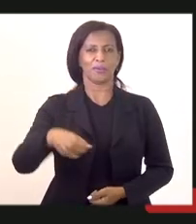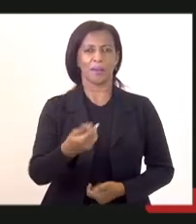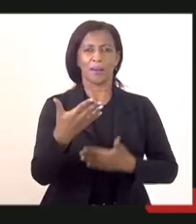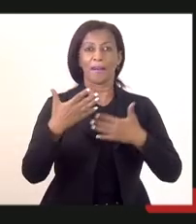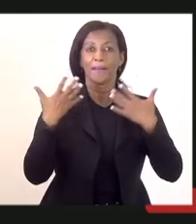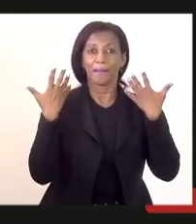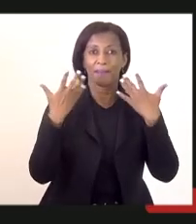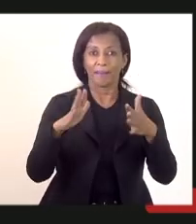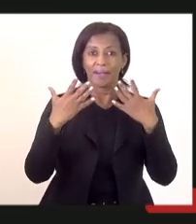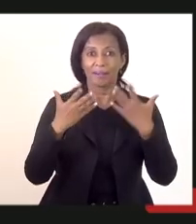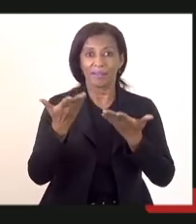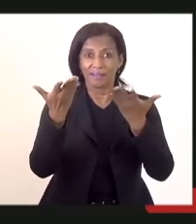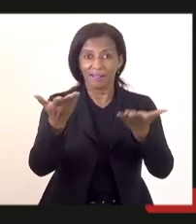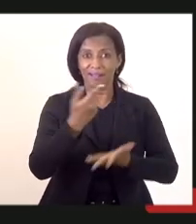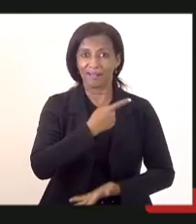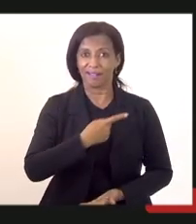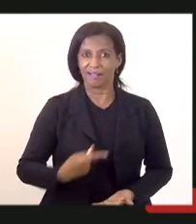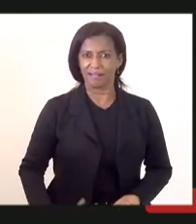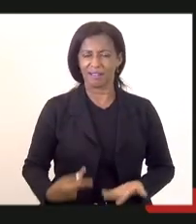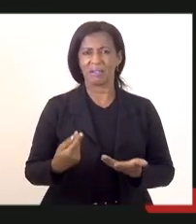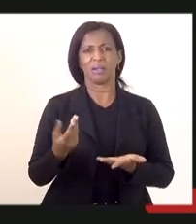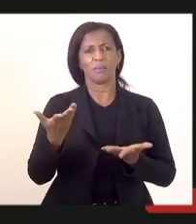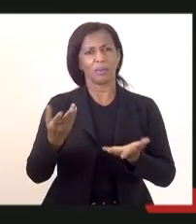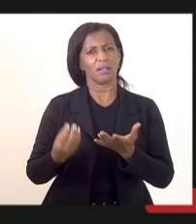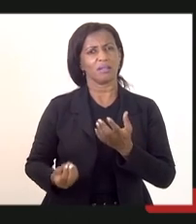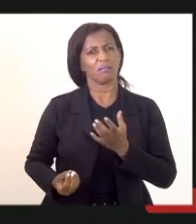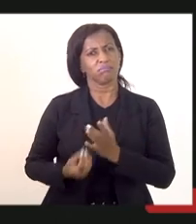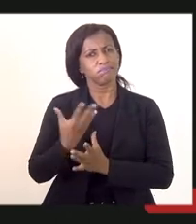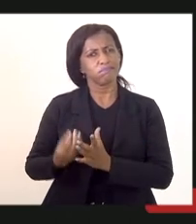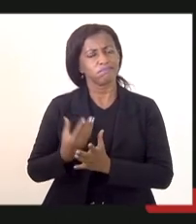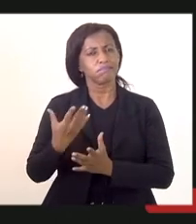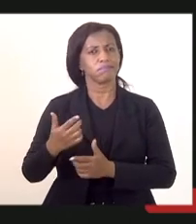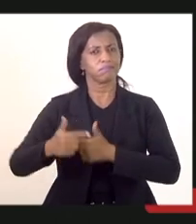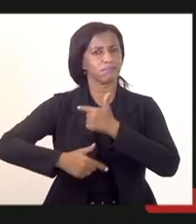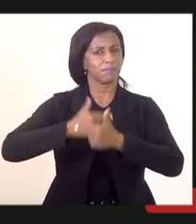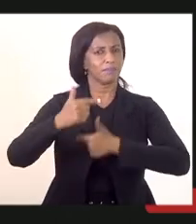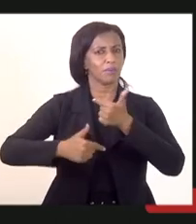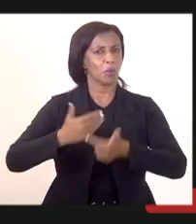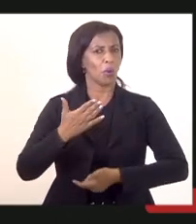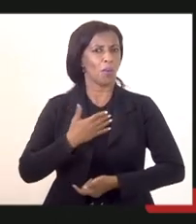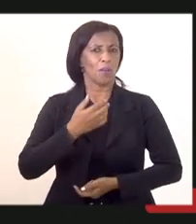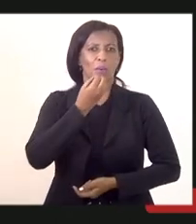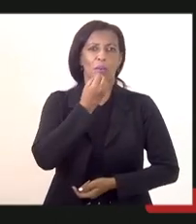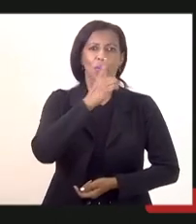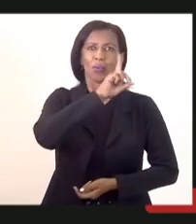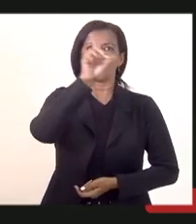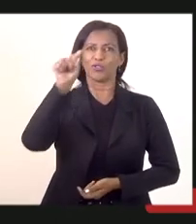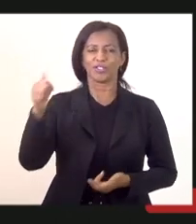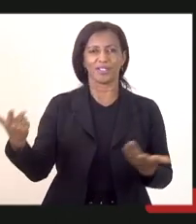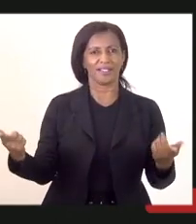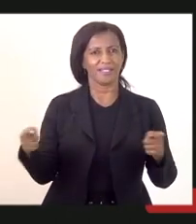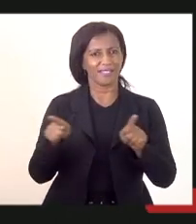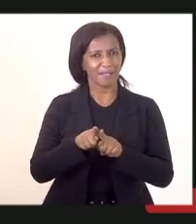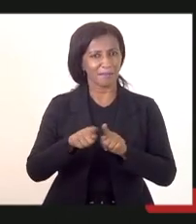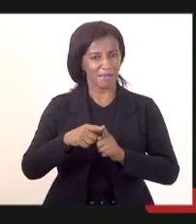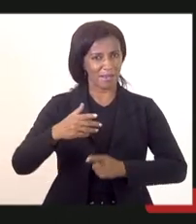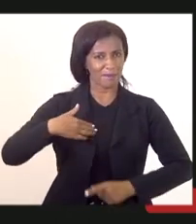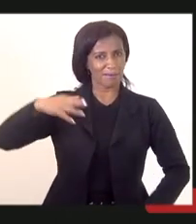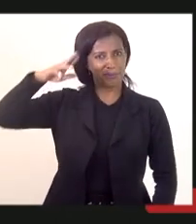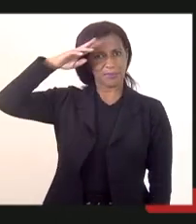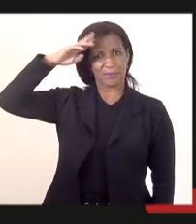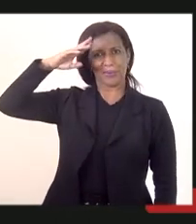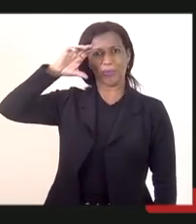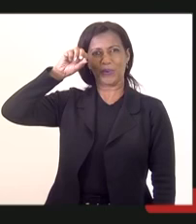Excelência pelas iniciativas. Então, meu bom dia também ao meu comandante, a que sou